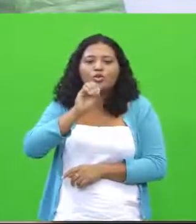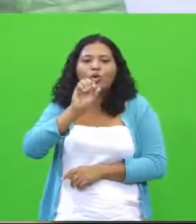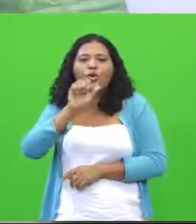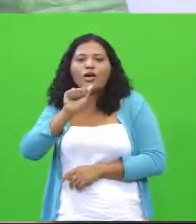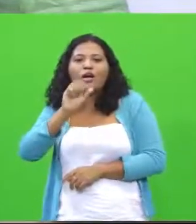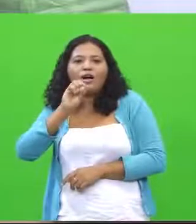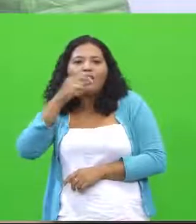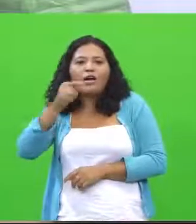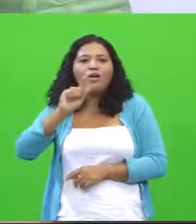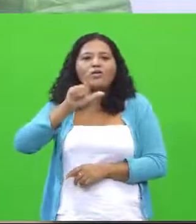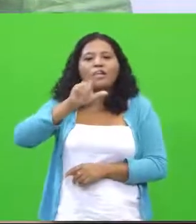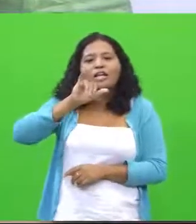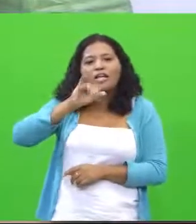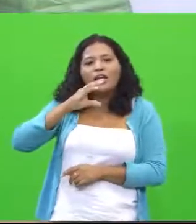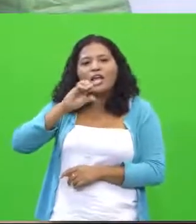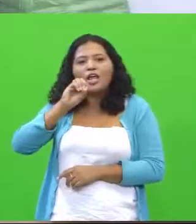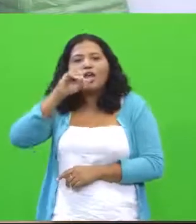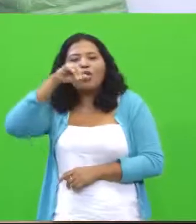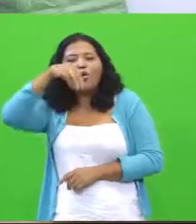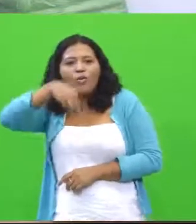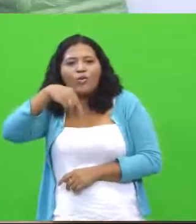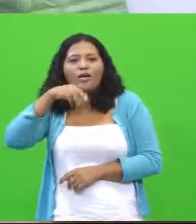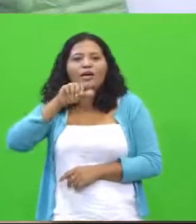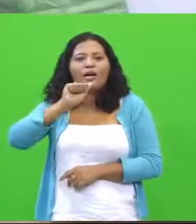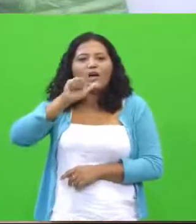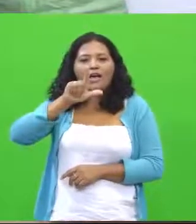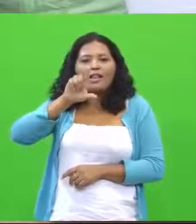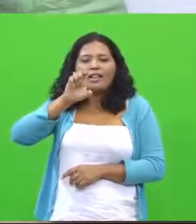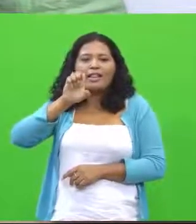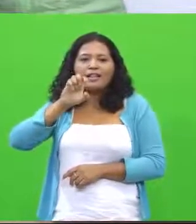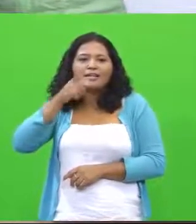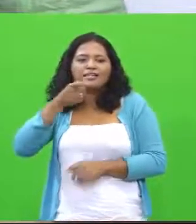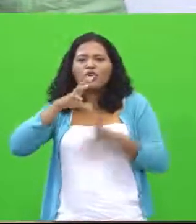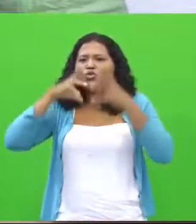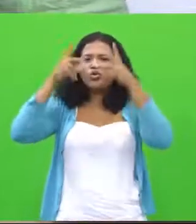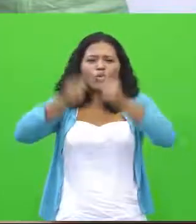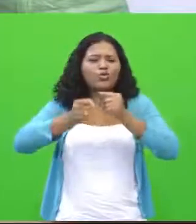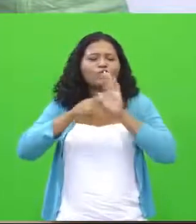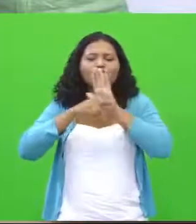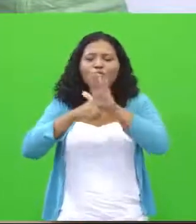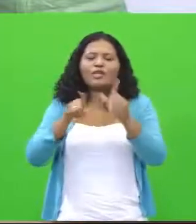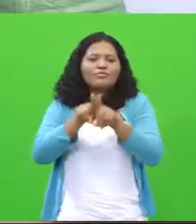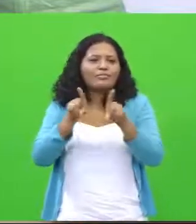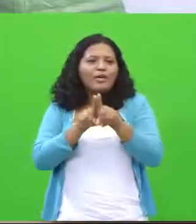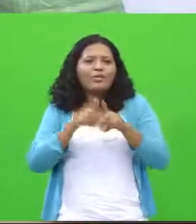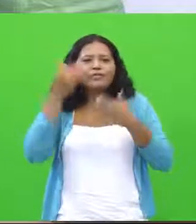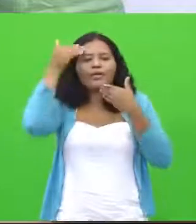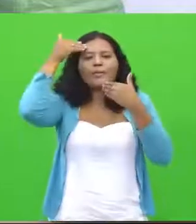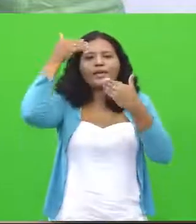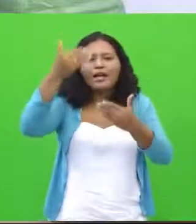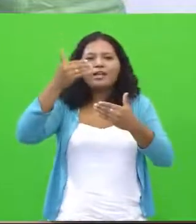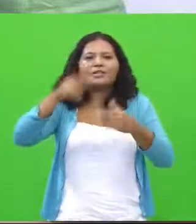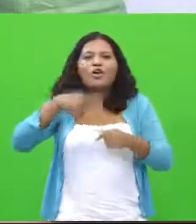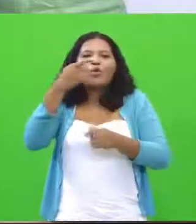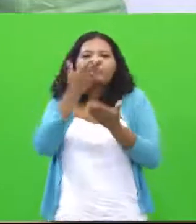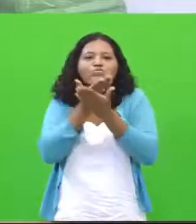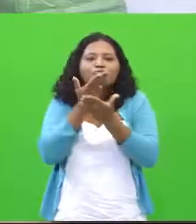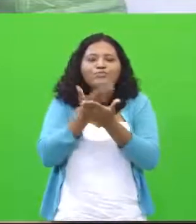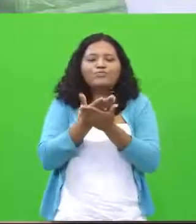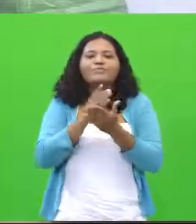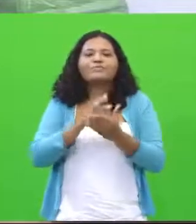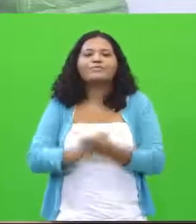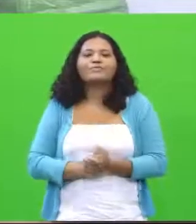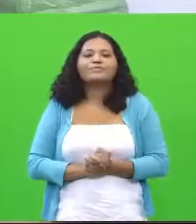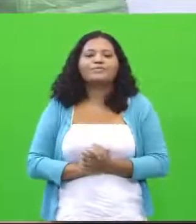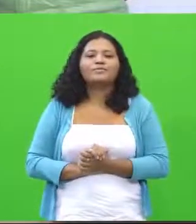Lincoln, Alex. E, é claro, a toda a equipe do Centro de Mídias. Muito obrigada e até a próxima oportunidade. Está